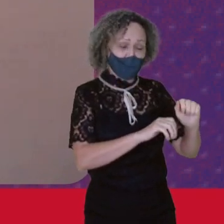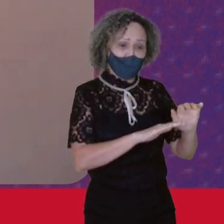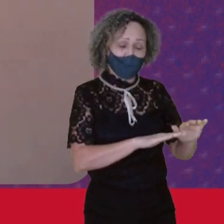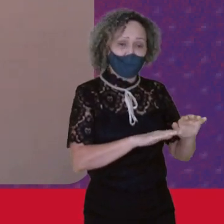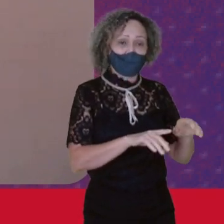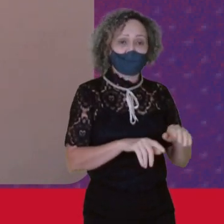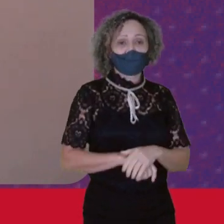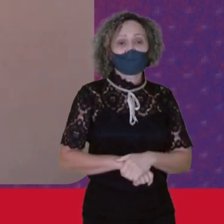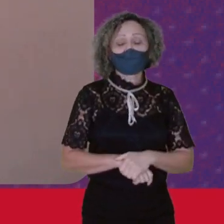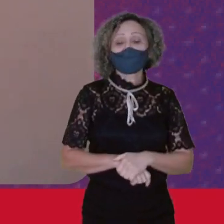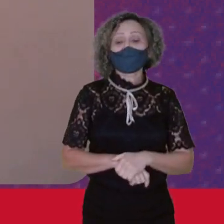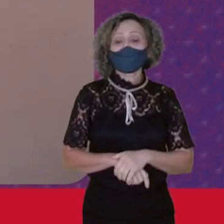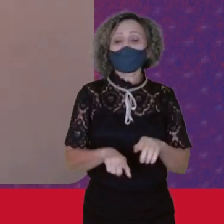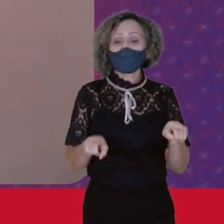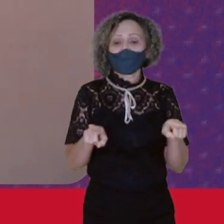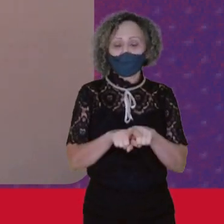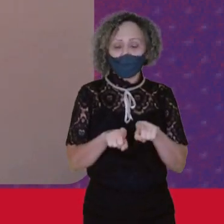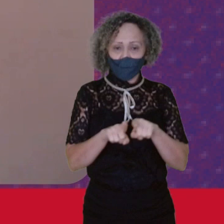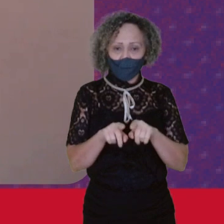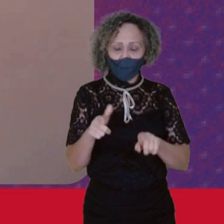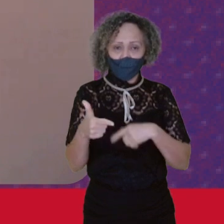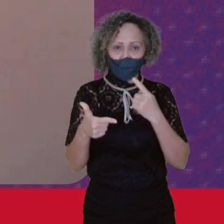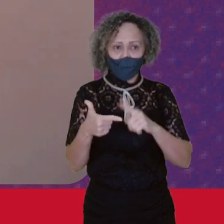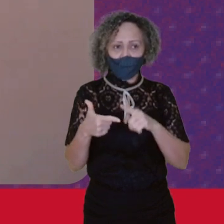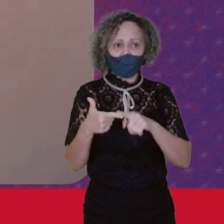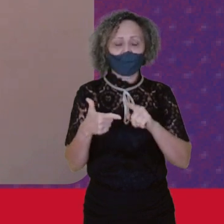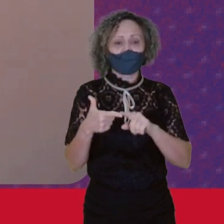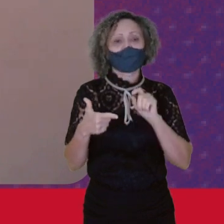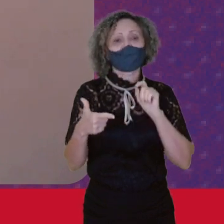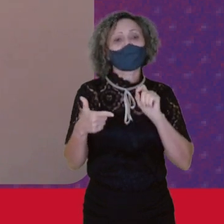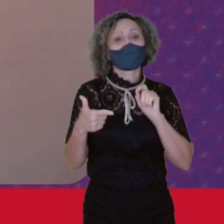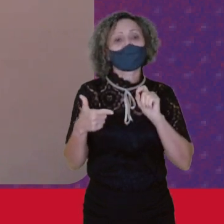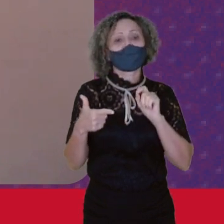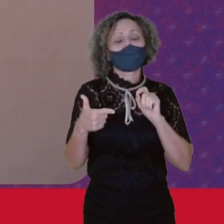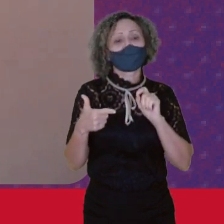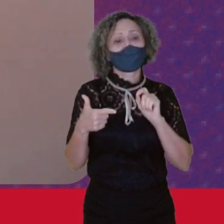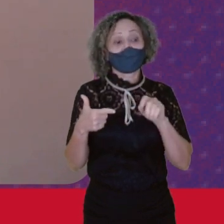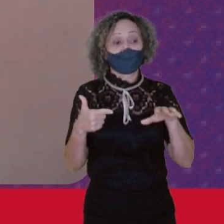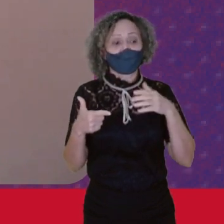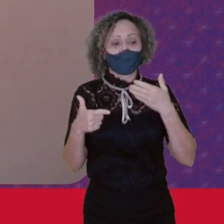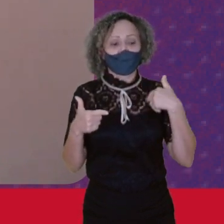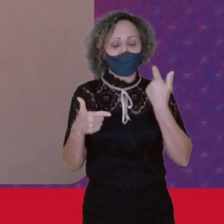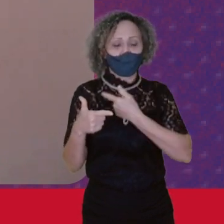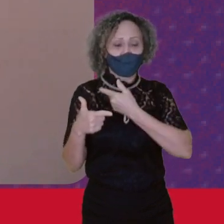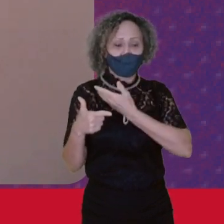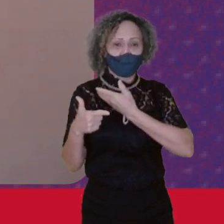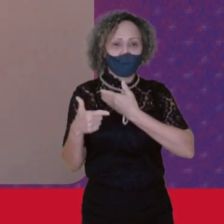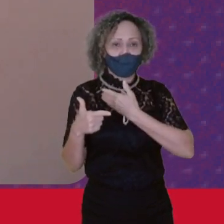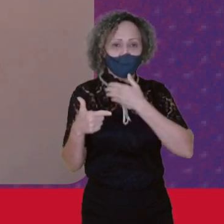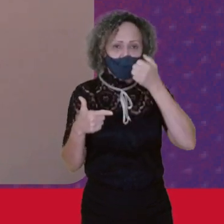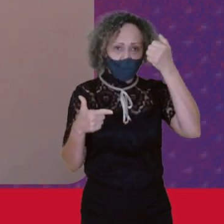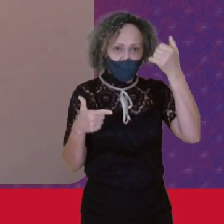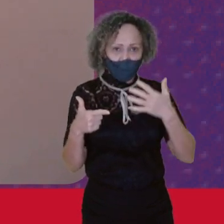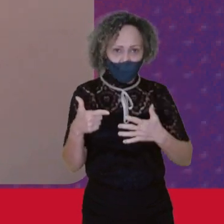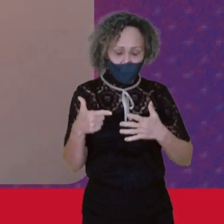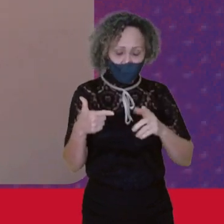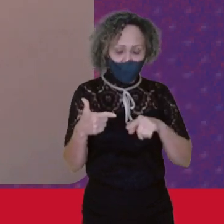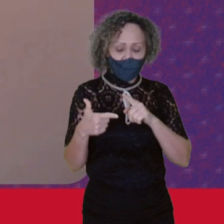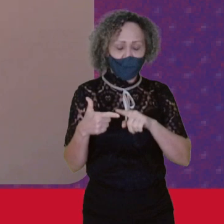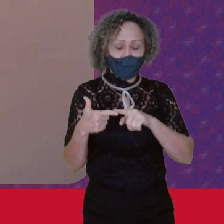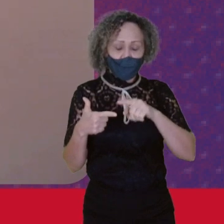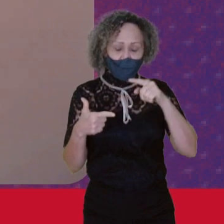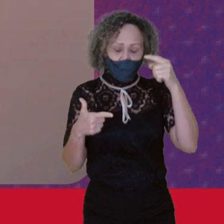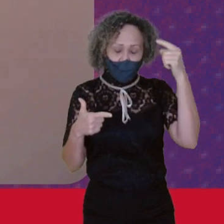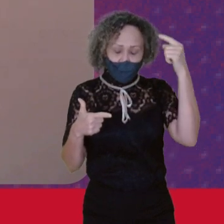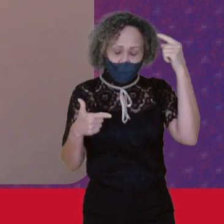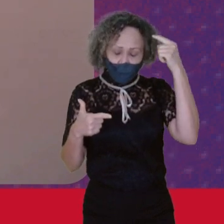questão Acho que também Evoluindo um pouco mais Do que a companheira colocou Que o nosso tempo é pequeno Mas essa coisa É do adoecimento mental